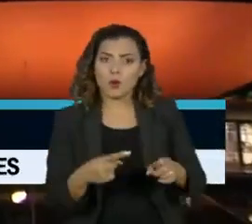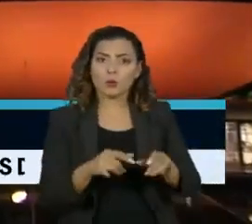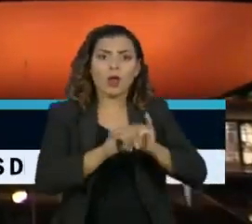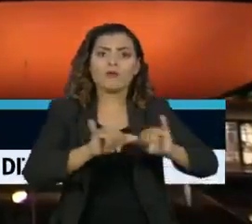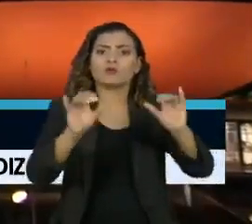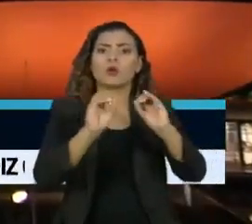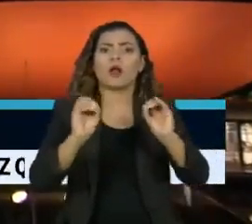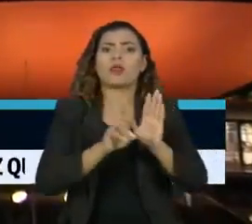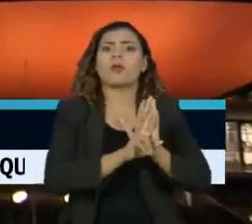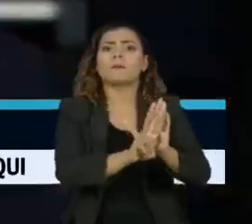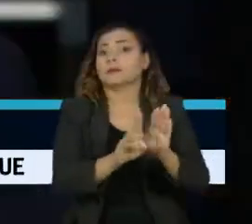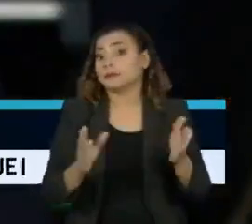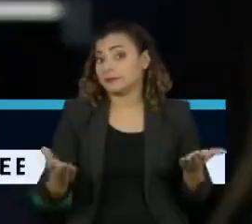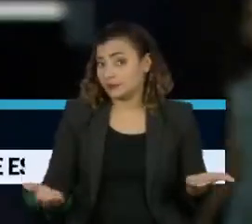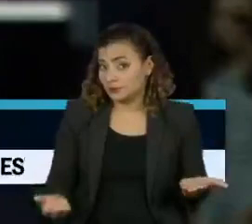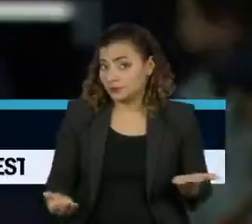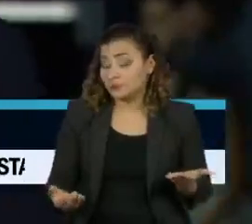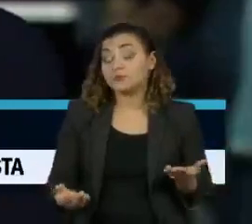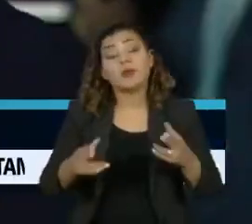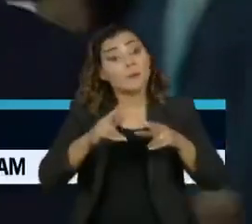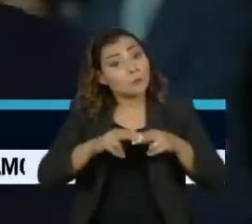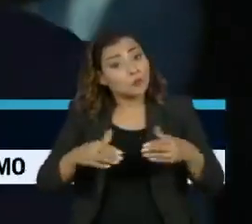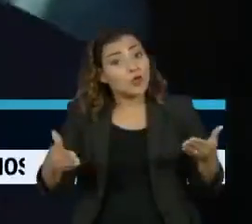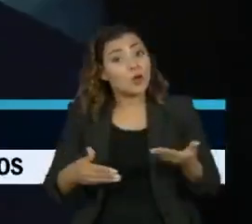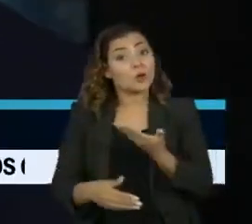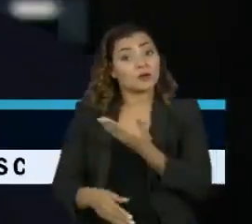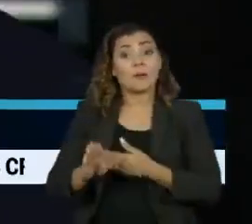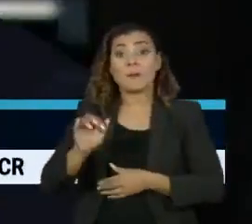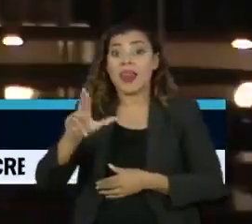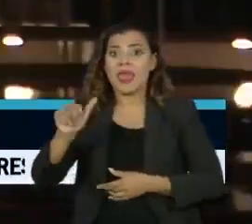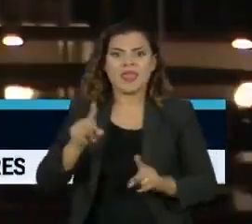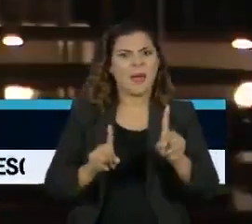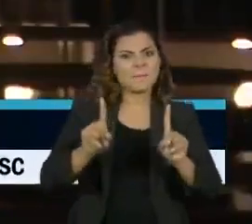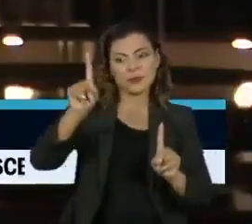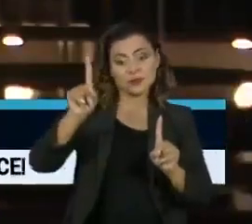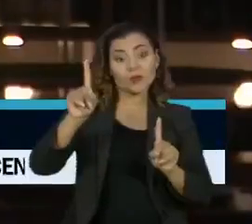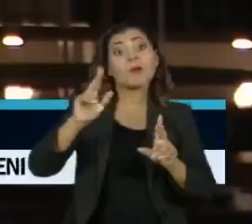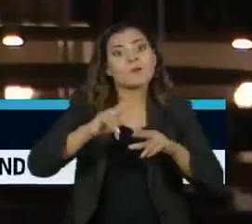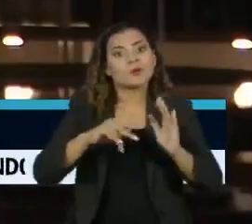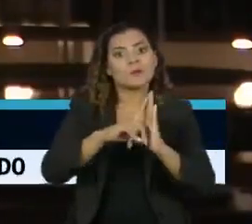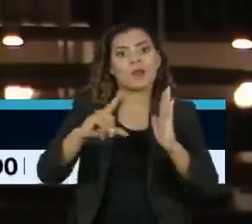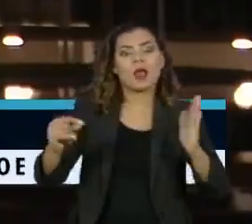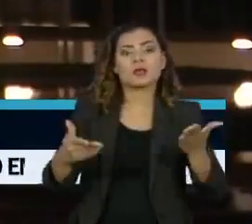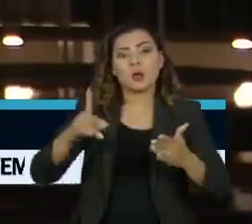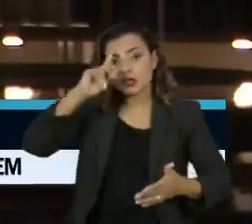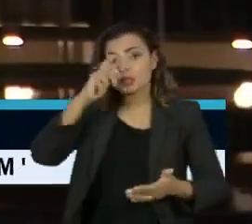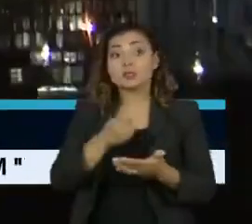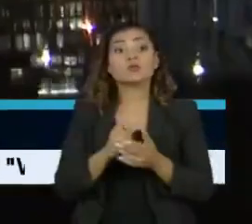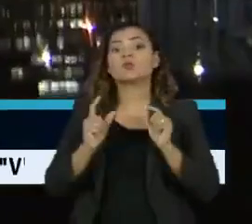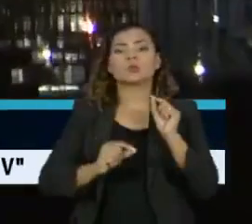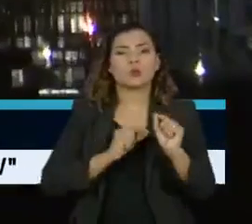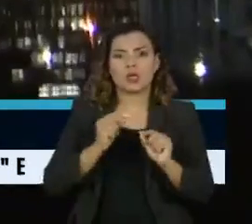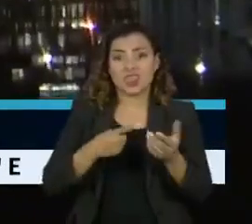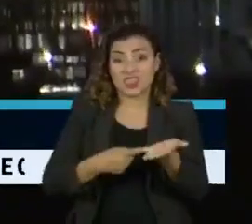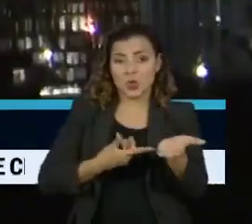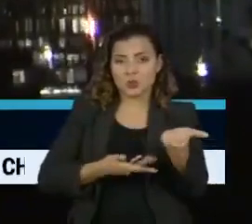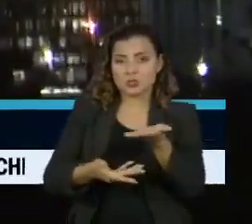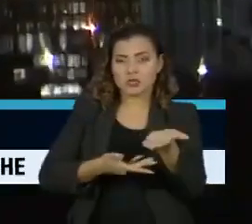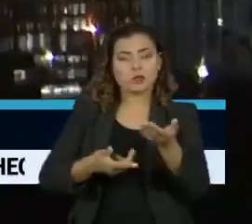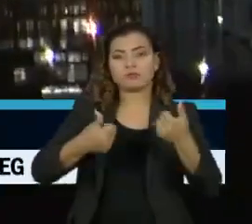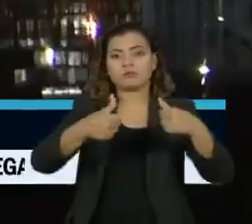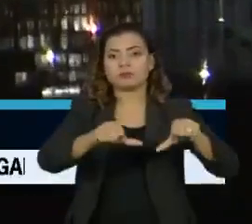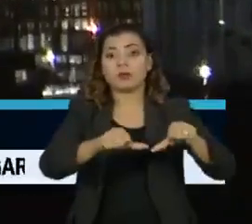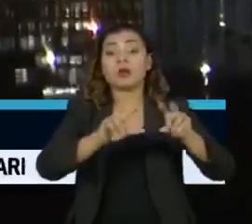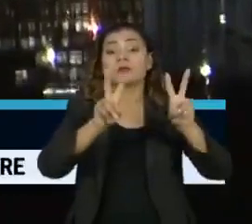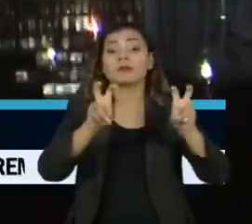anunciado seu representante. Com a vantagem virtual de Baleia Rossi, o Palácio do Planalto decidiu suspender as negociações em